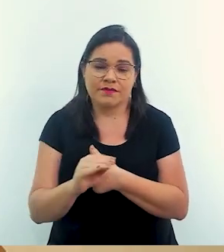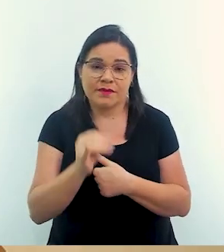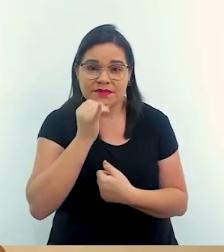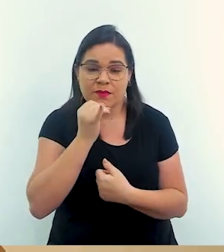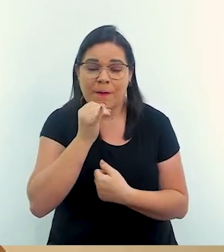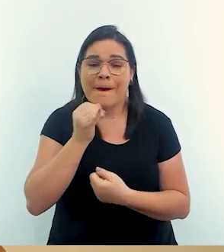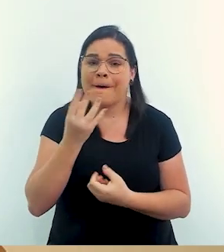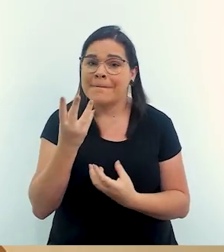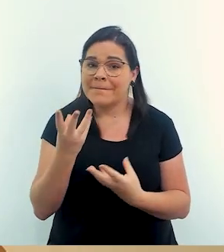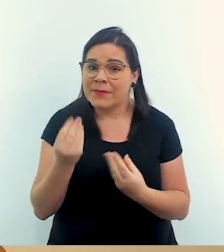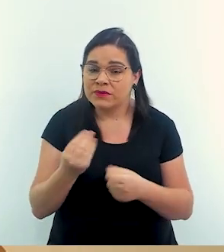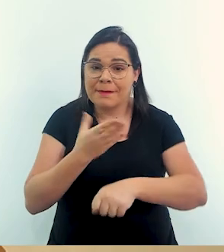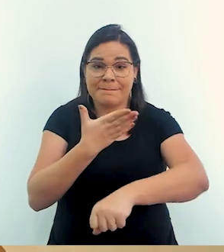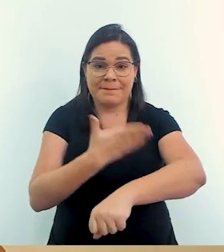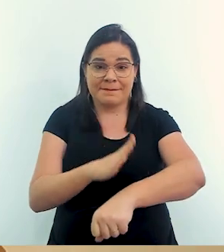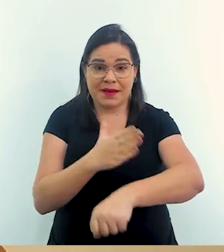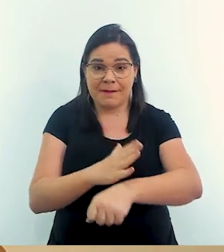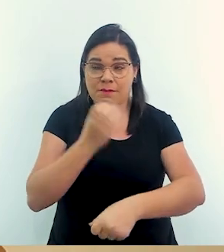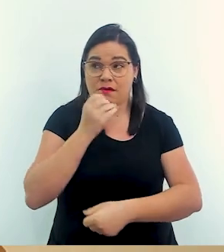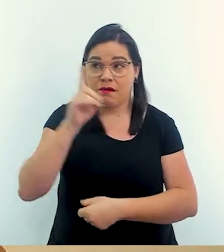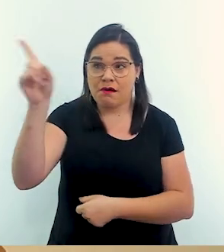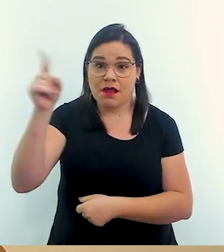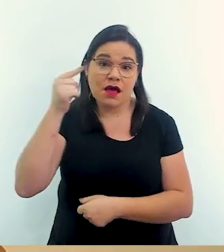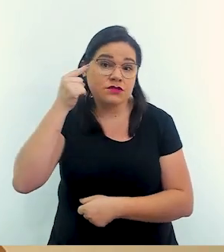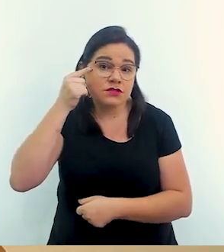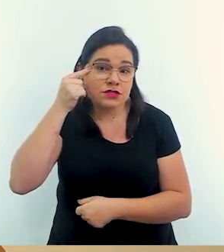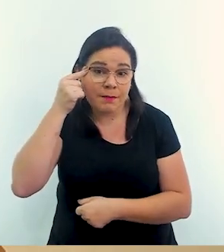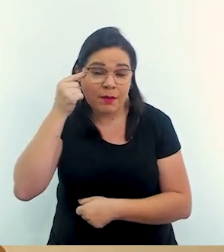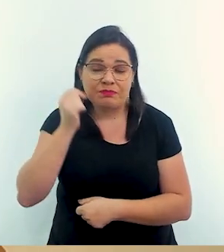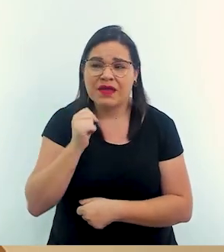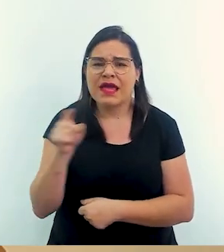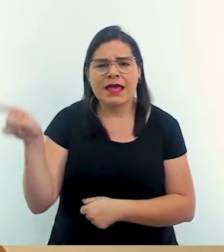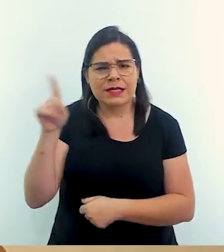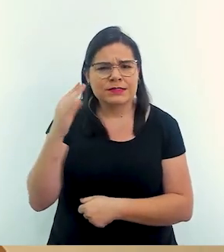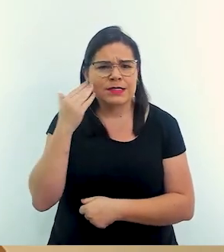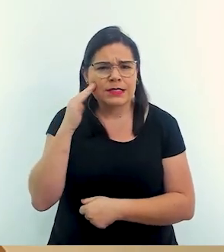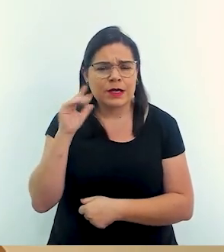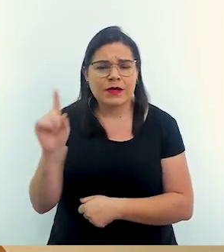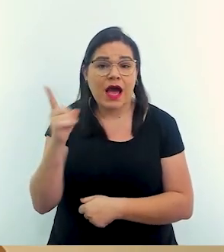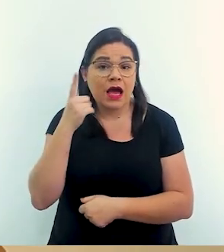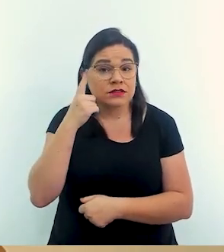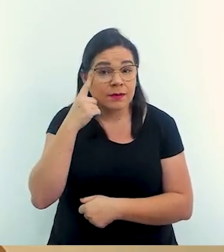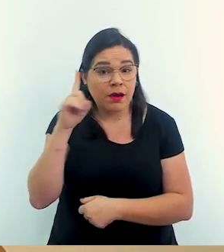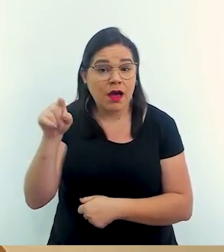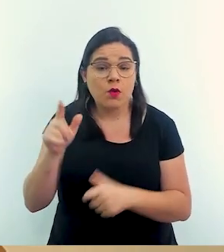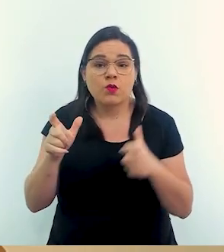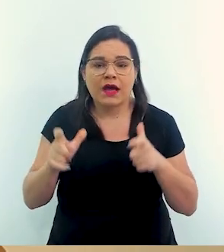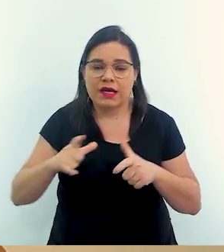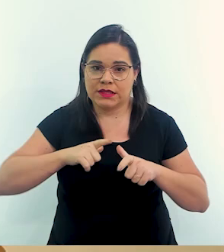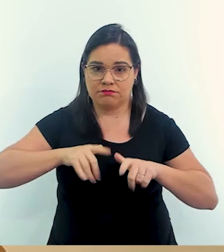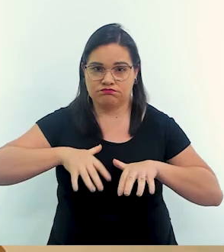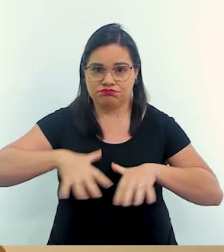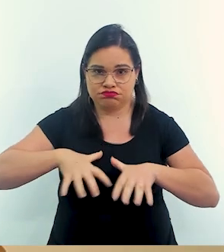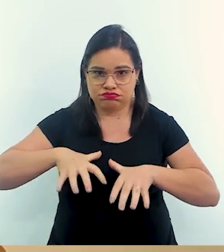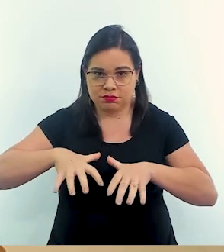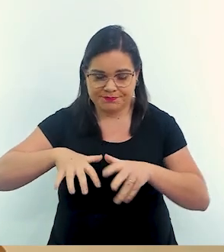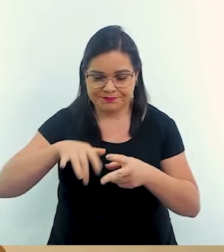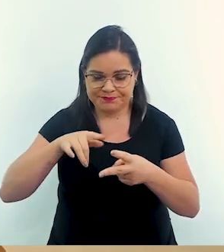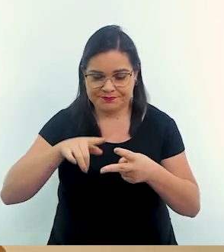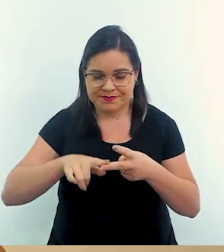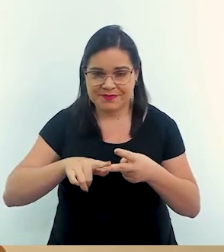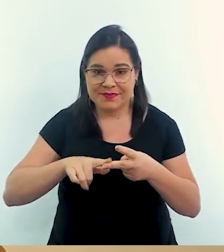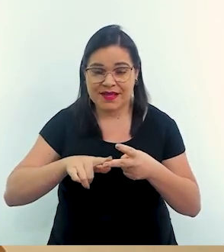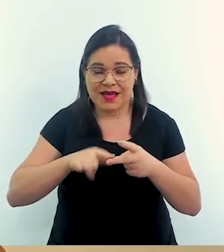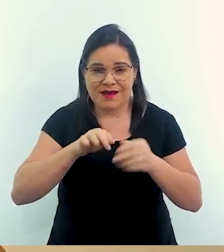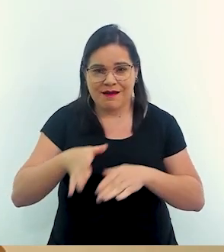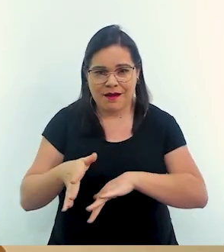práticas no Japão. Eu tive a oportunidade de fazer uma pós-graduação no Japão, e eles entenderam o seguinte. O Japão é local que tem terremoto, que